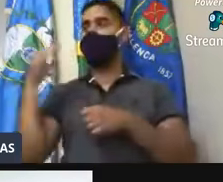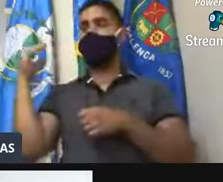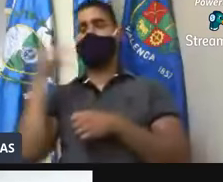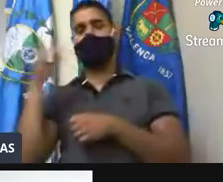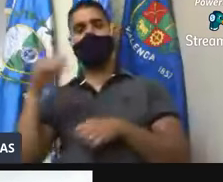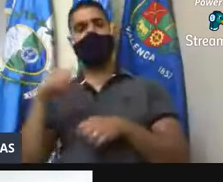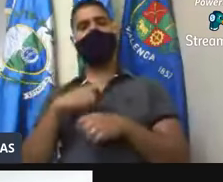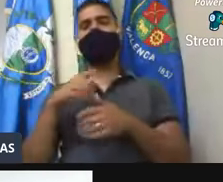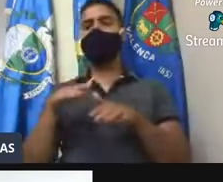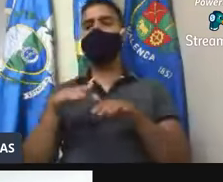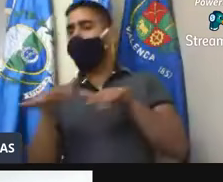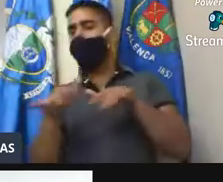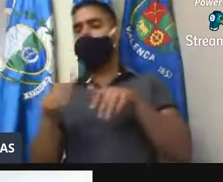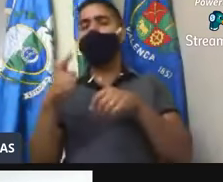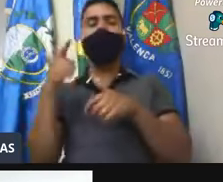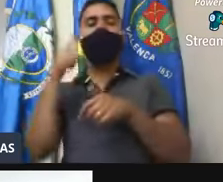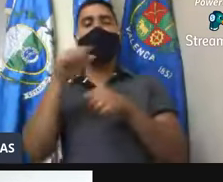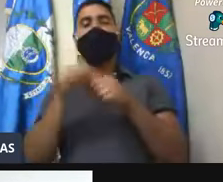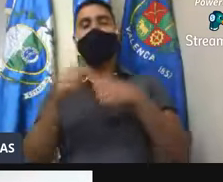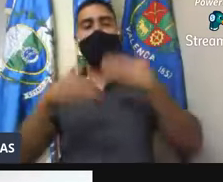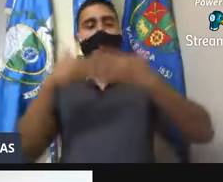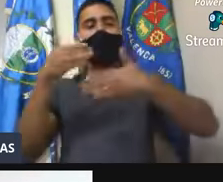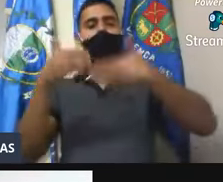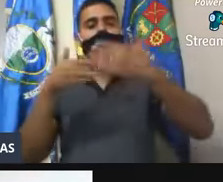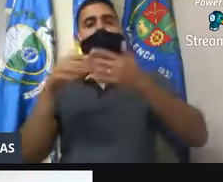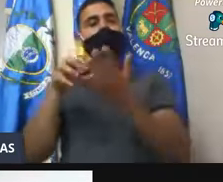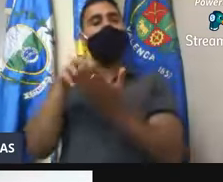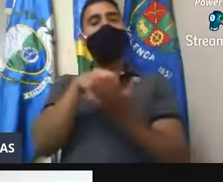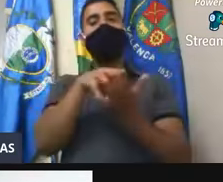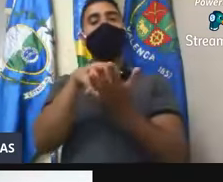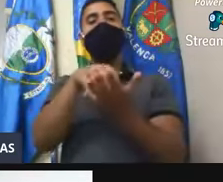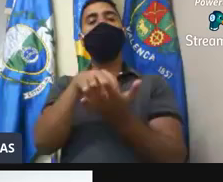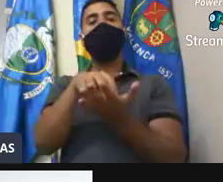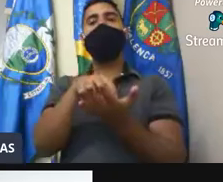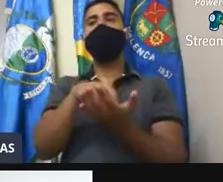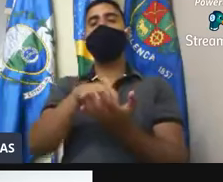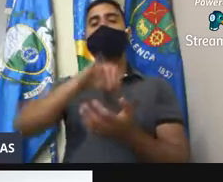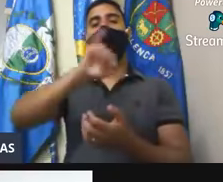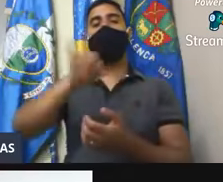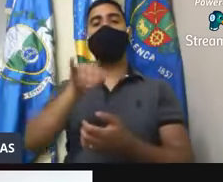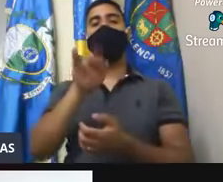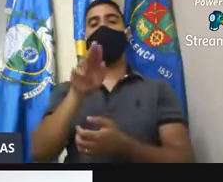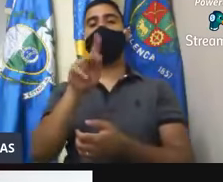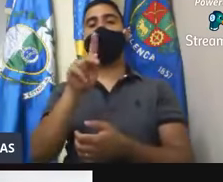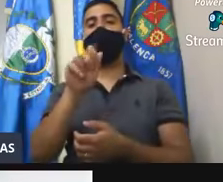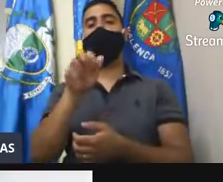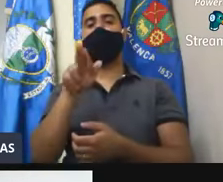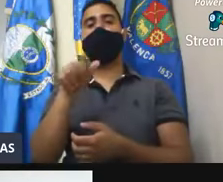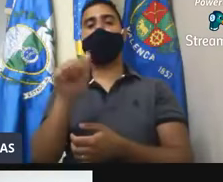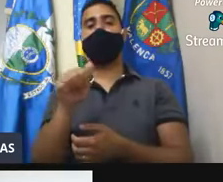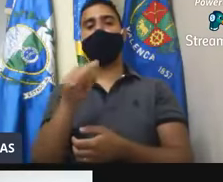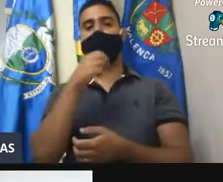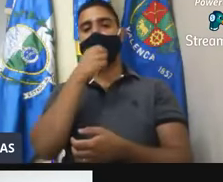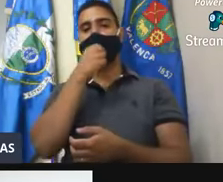movimento nosso aí, do desenvolvimento turístico, nosso querido distrito de Juparaná.